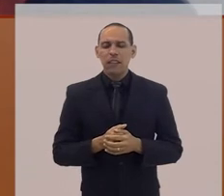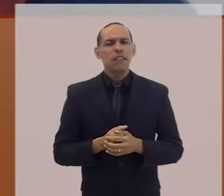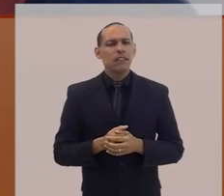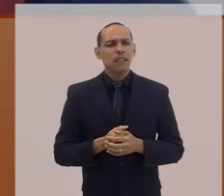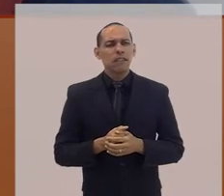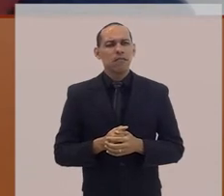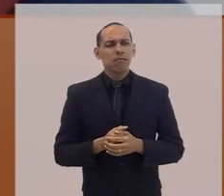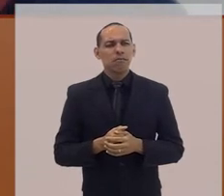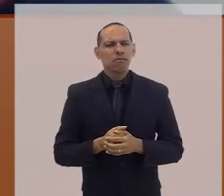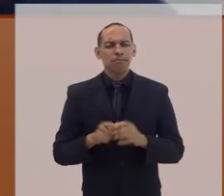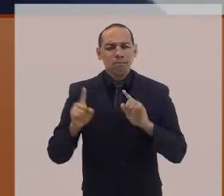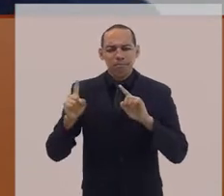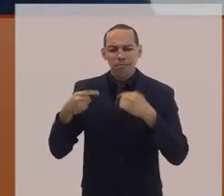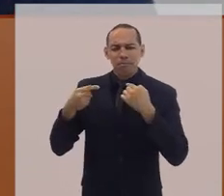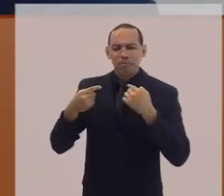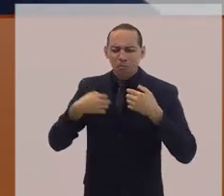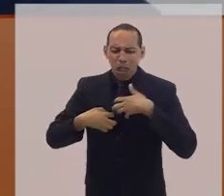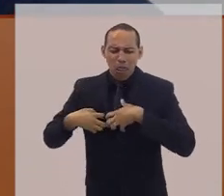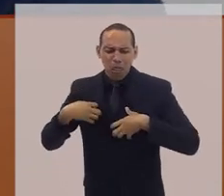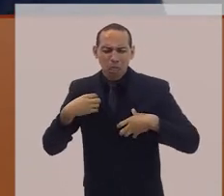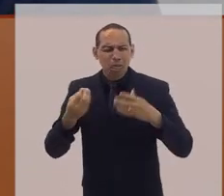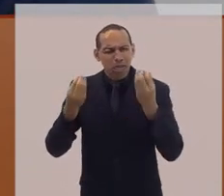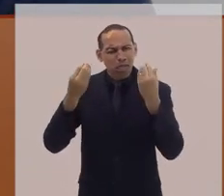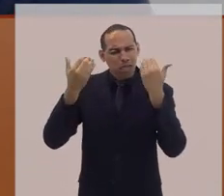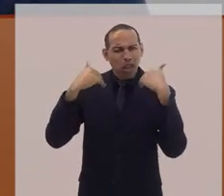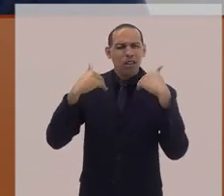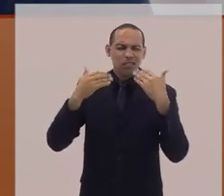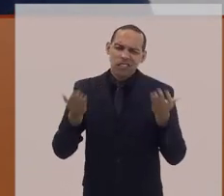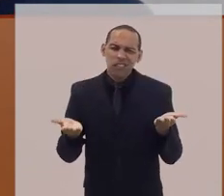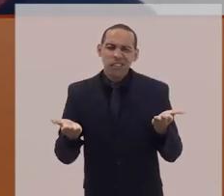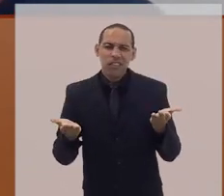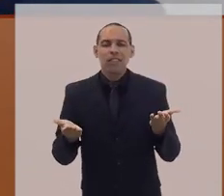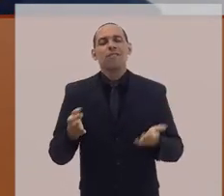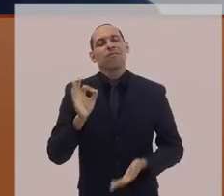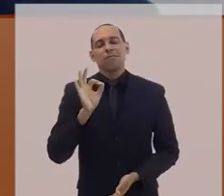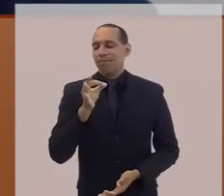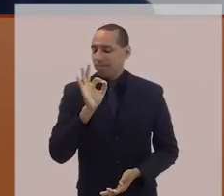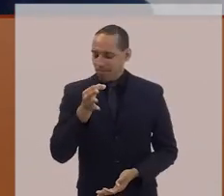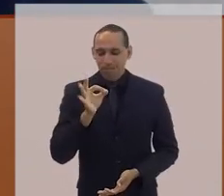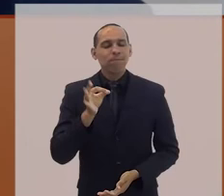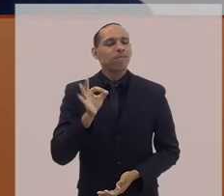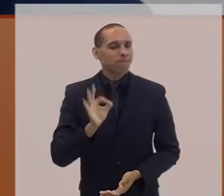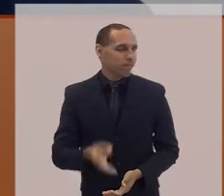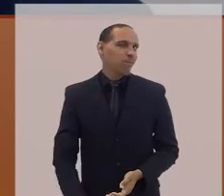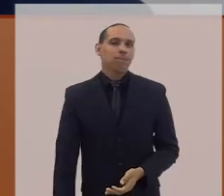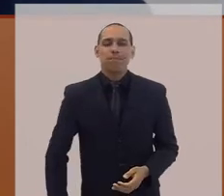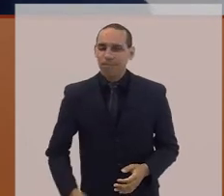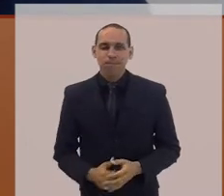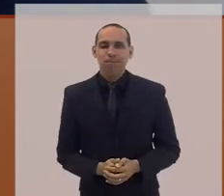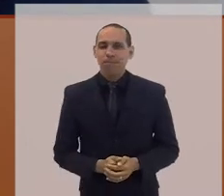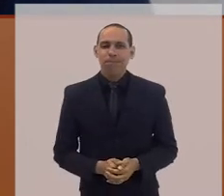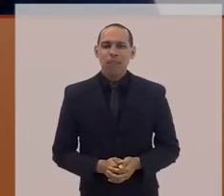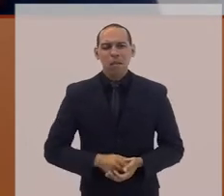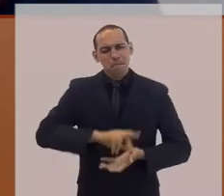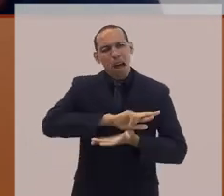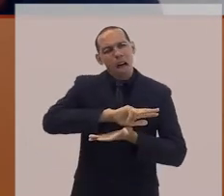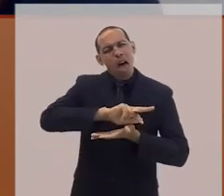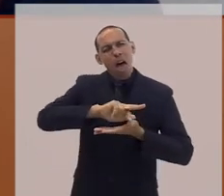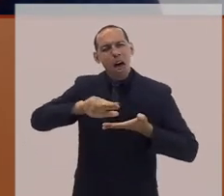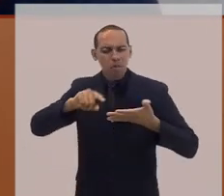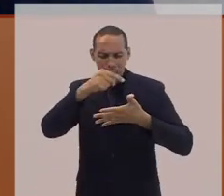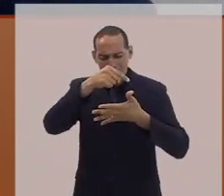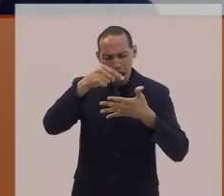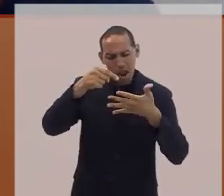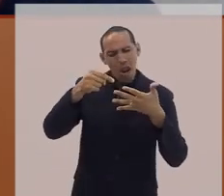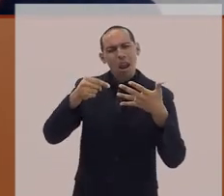né? Ah, com certeza. Acho que são vários fatores. Uma sociedade muito pautada